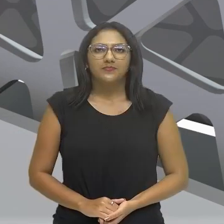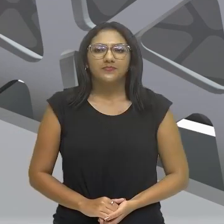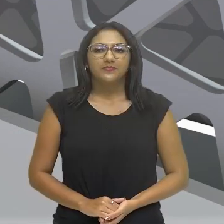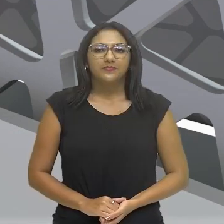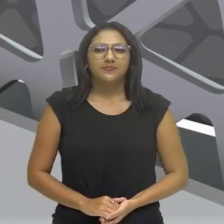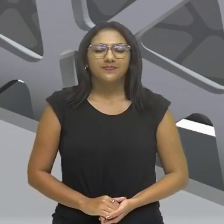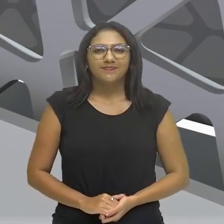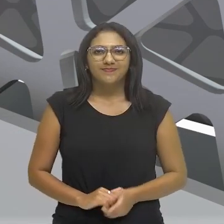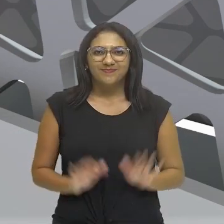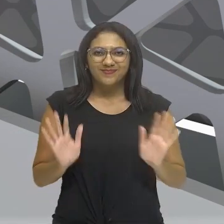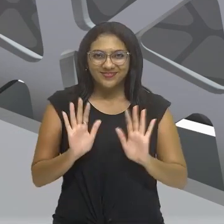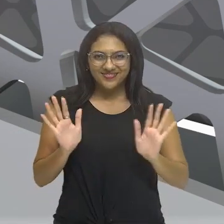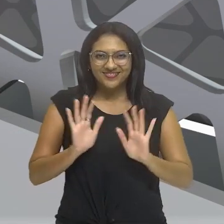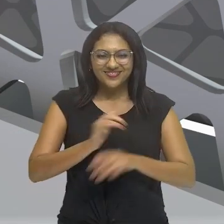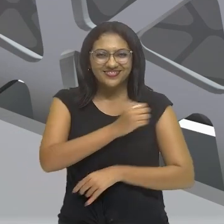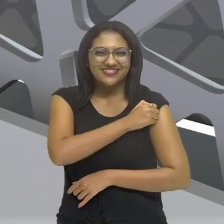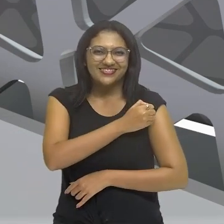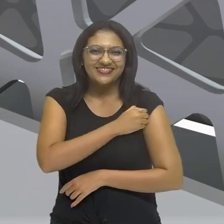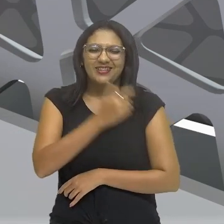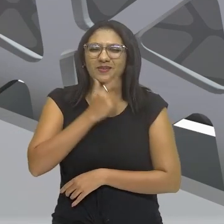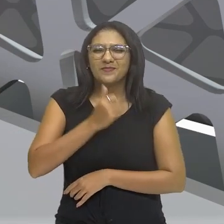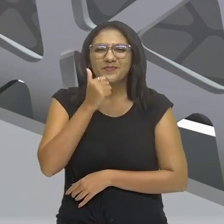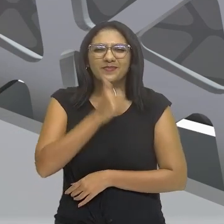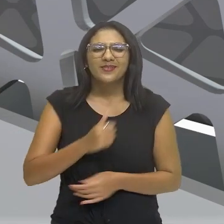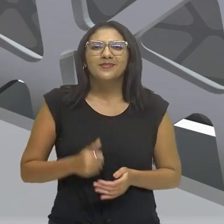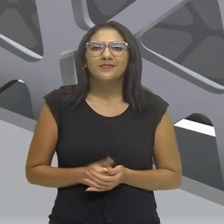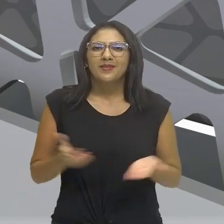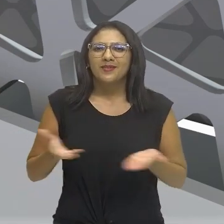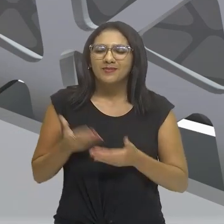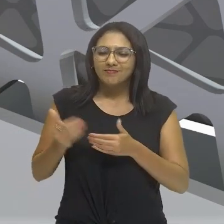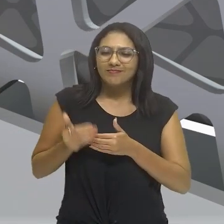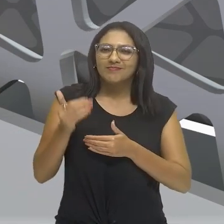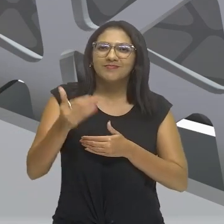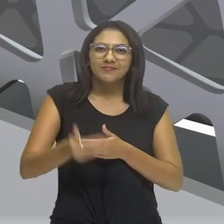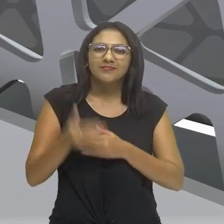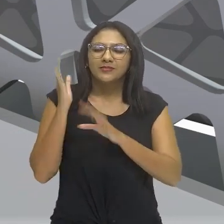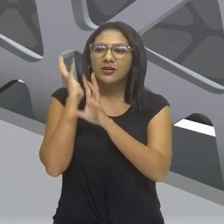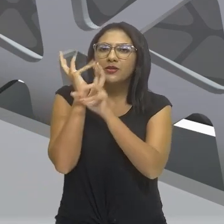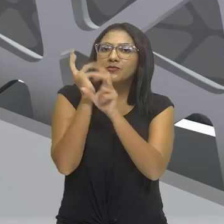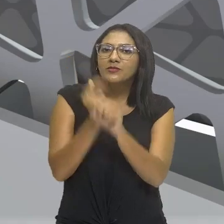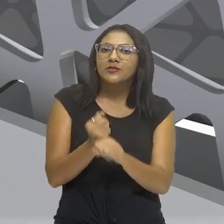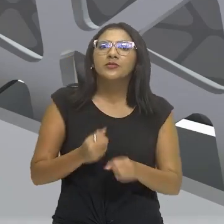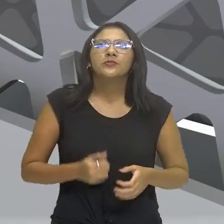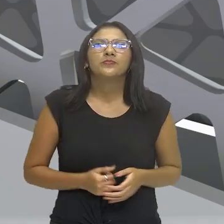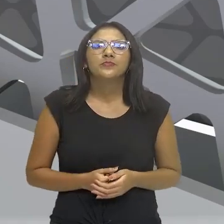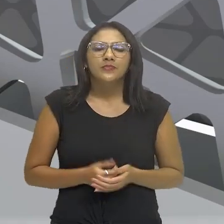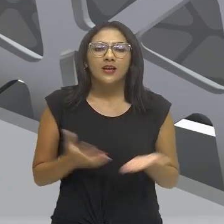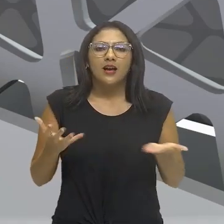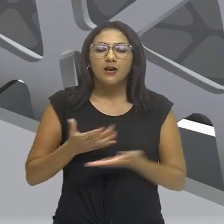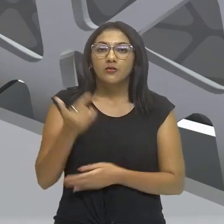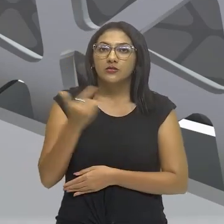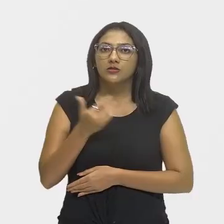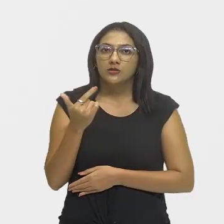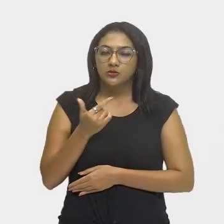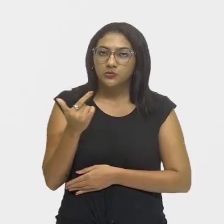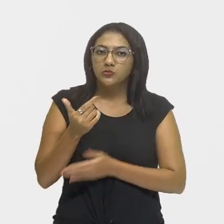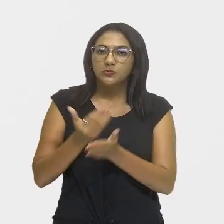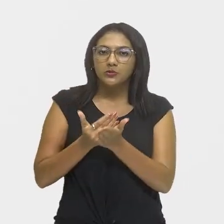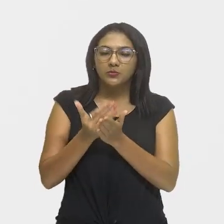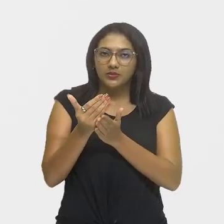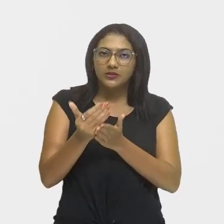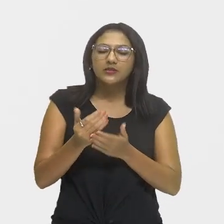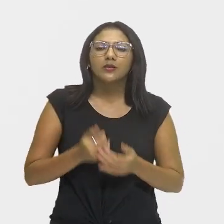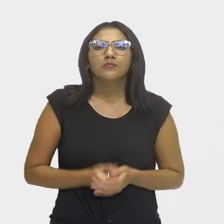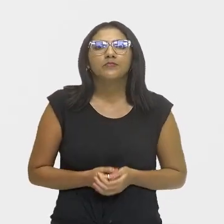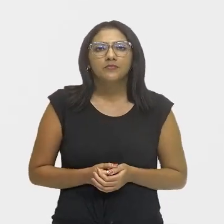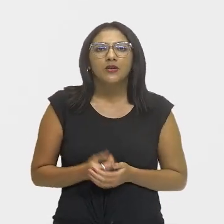Olá meninos e meninas, continuando. A nossa revisão, agora a revisão 2, vamos